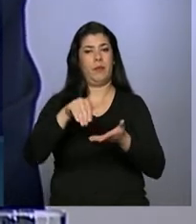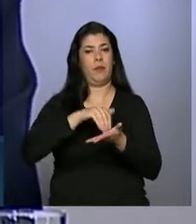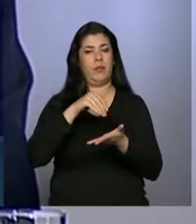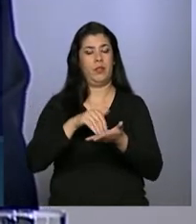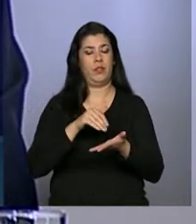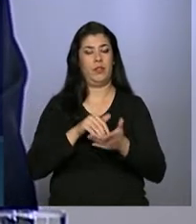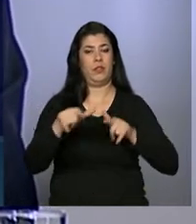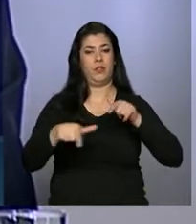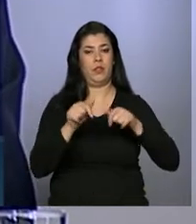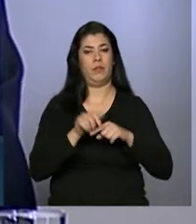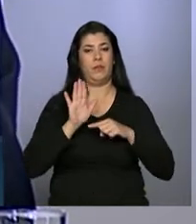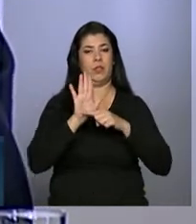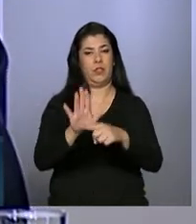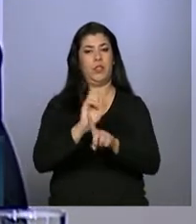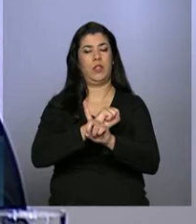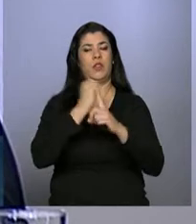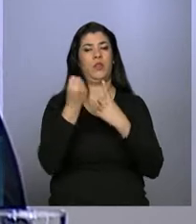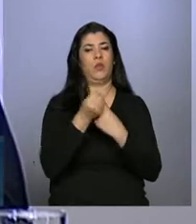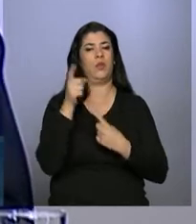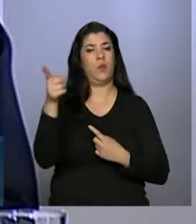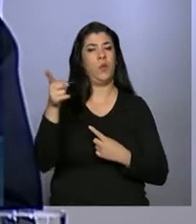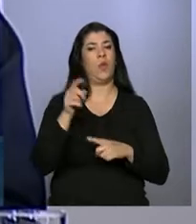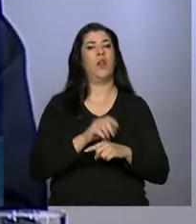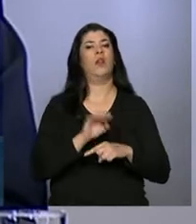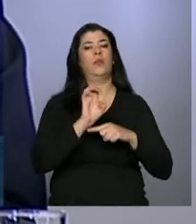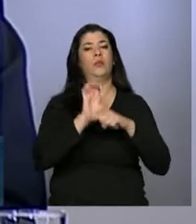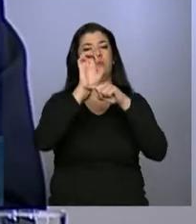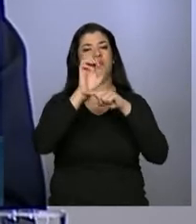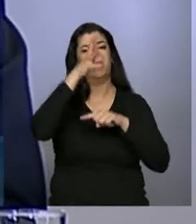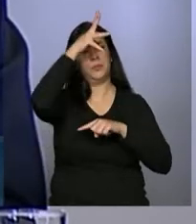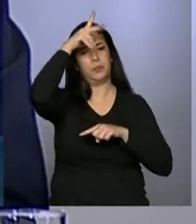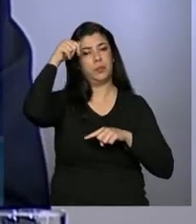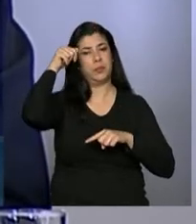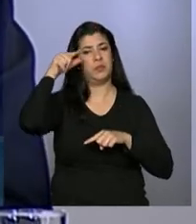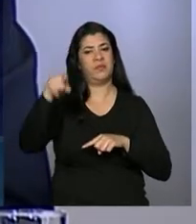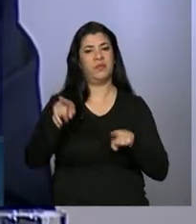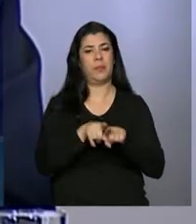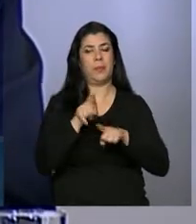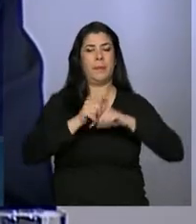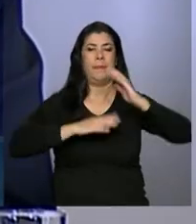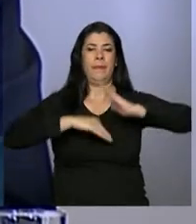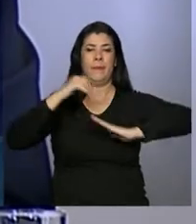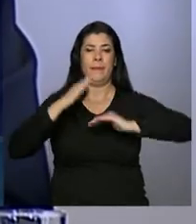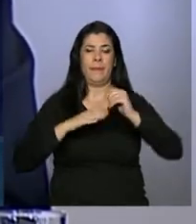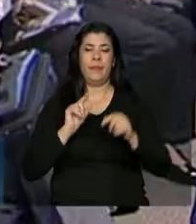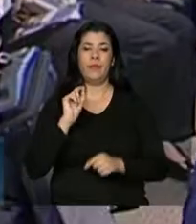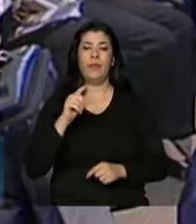e assistência social de Mato Grosso, é outra iniciativa